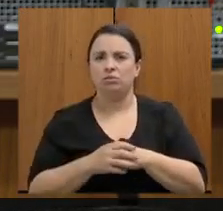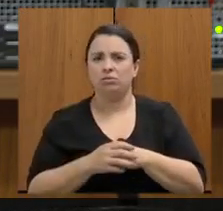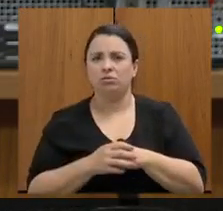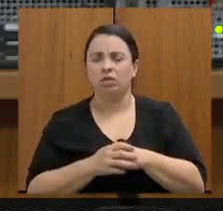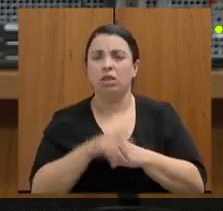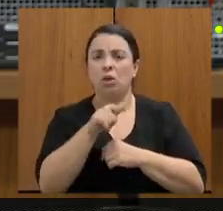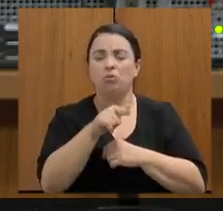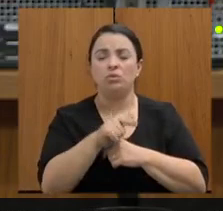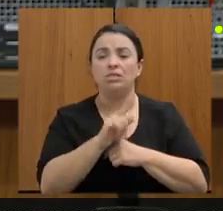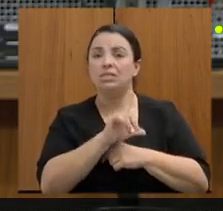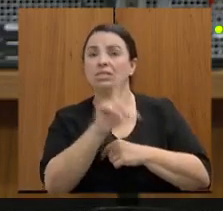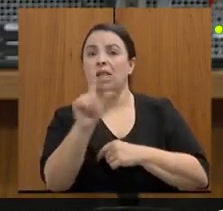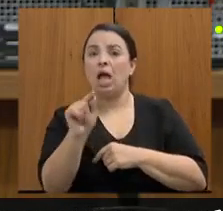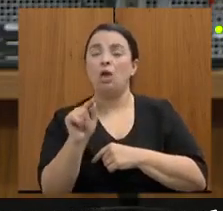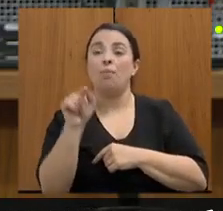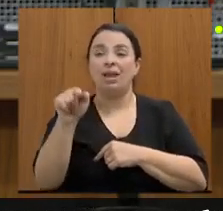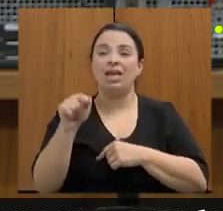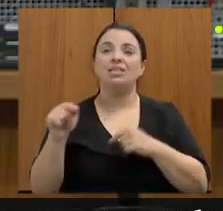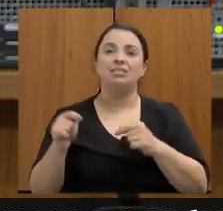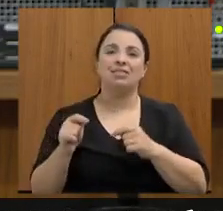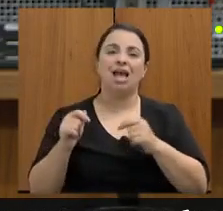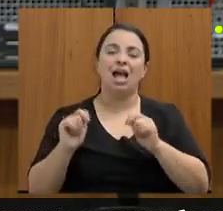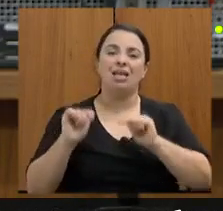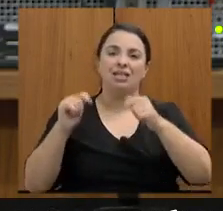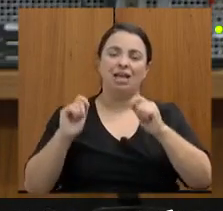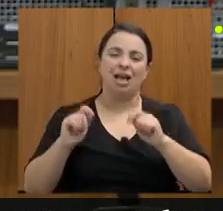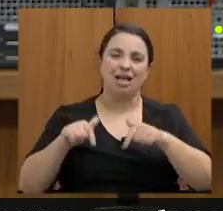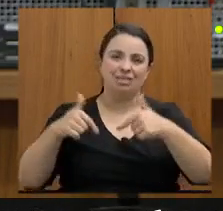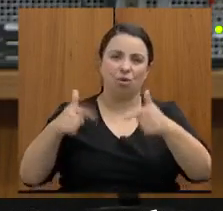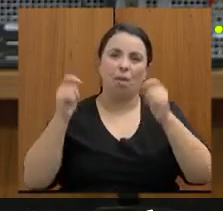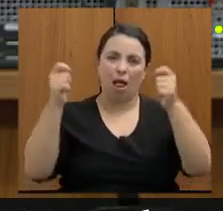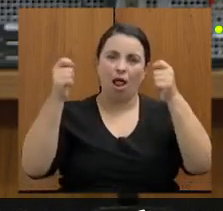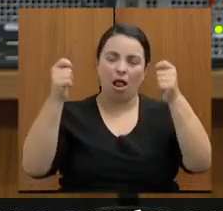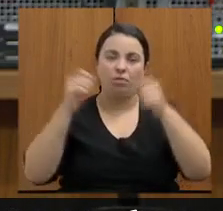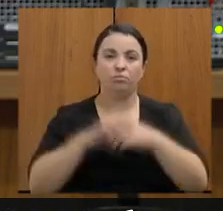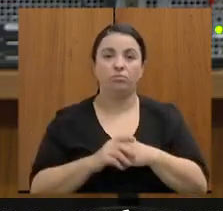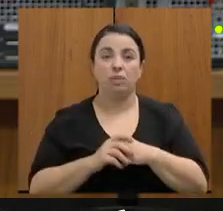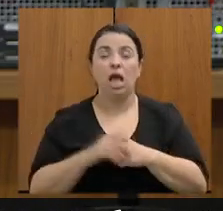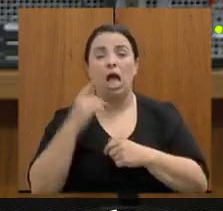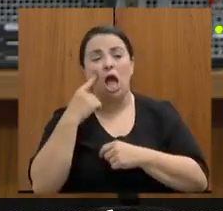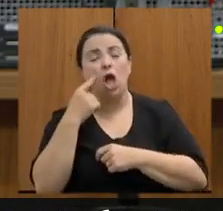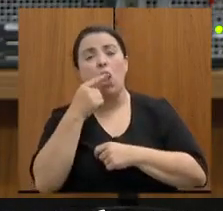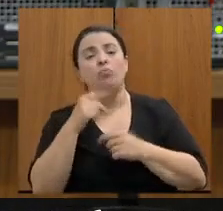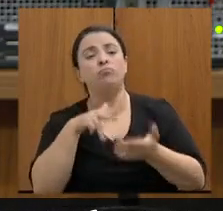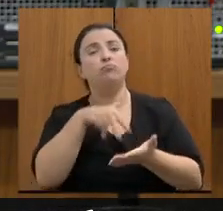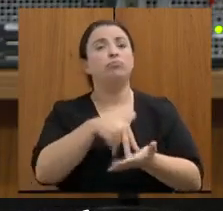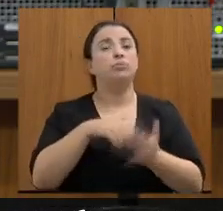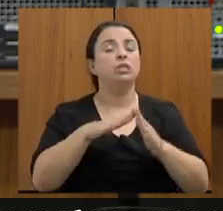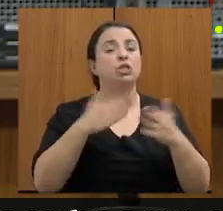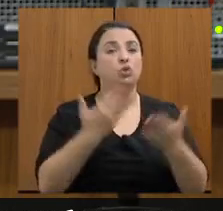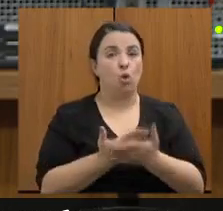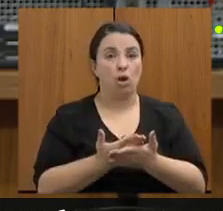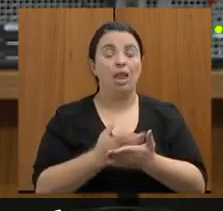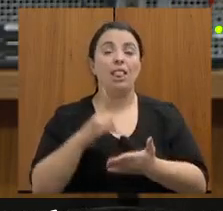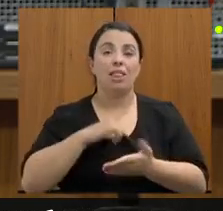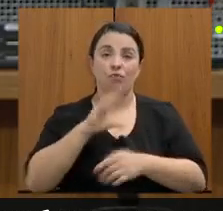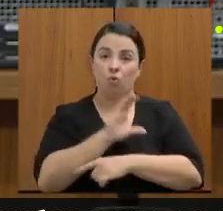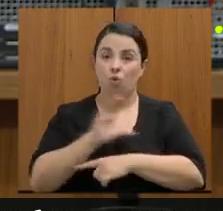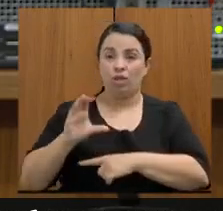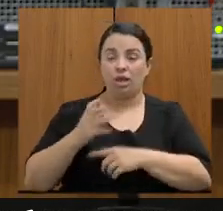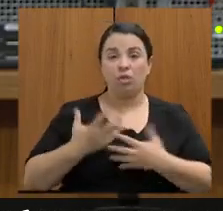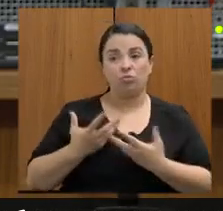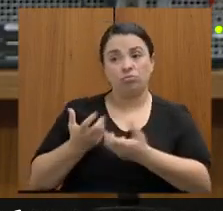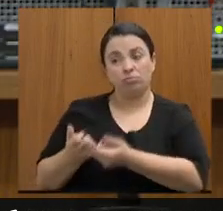no dia 9 do 6 eu e parte de minha equipe fomos até a escola para apurar as denúncias fomos recebidos por um coordenador pedagógico